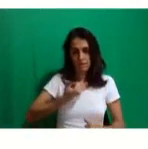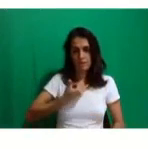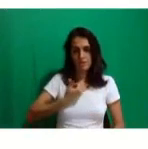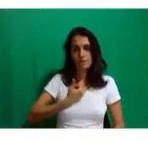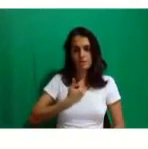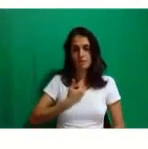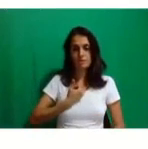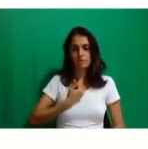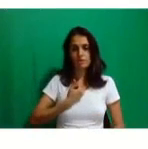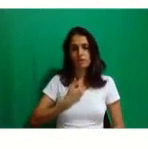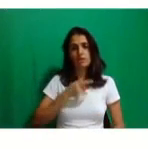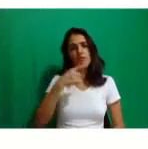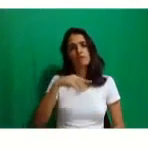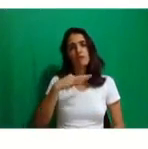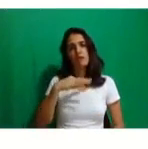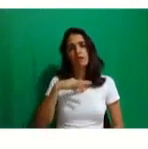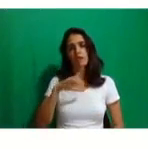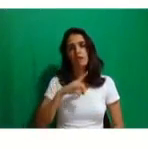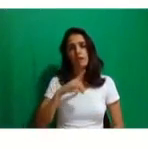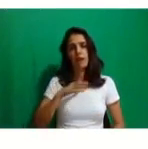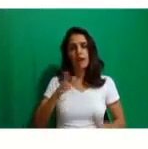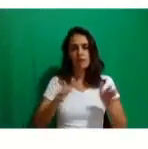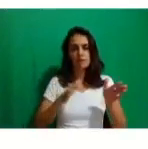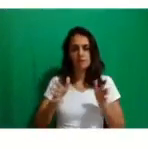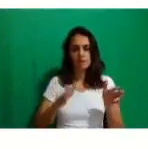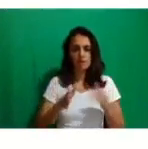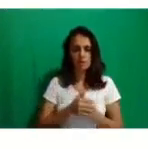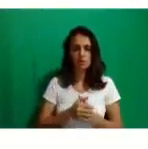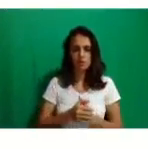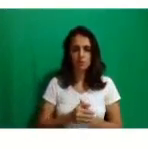vocês têm acesso a essa sala. Pode passar, Alessandro, por favor.